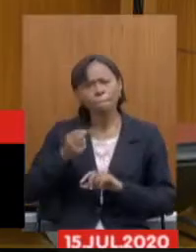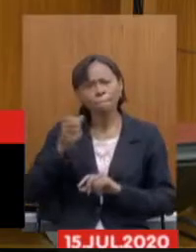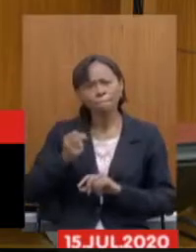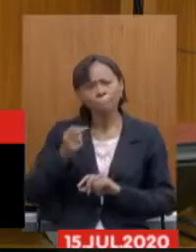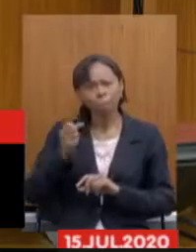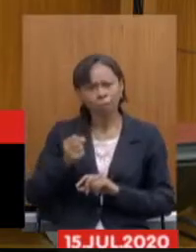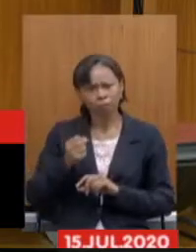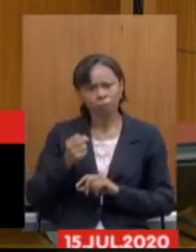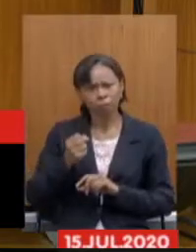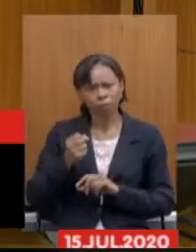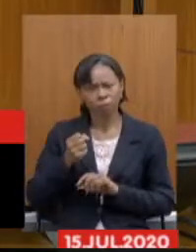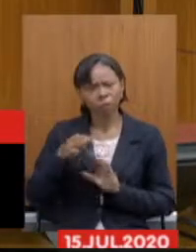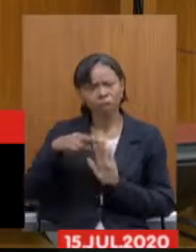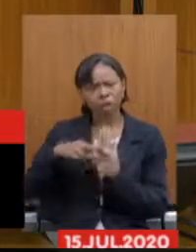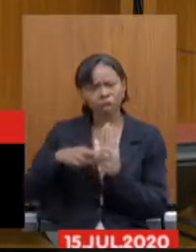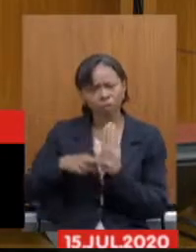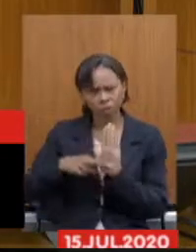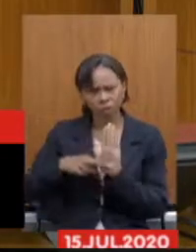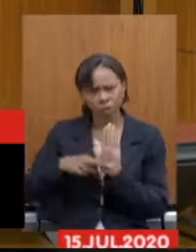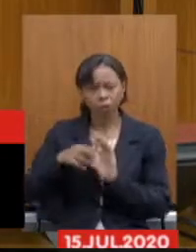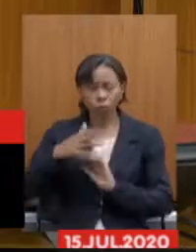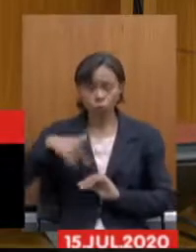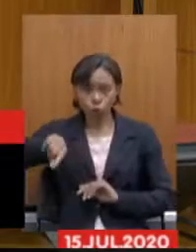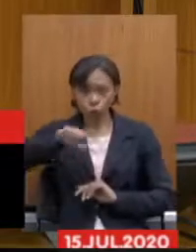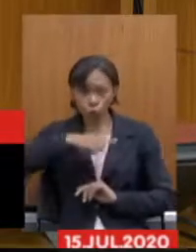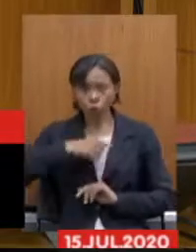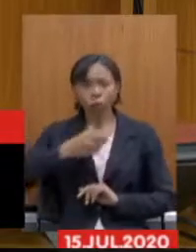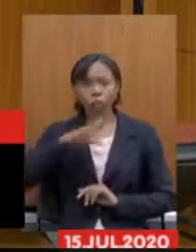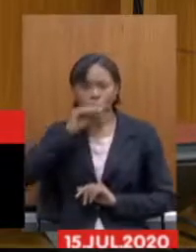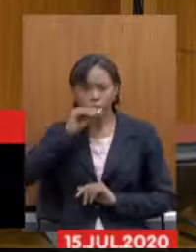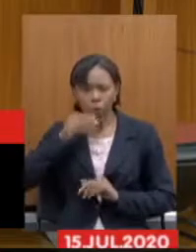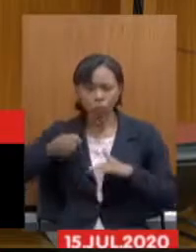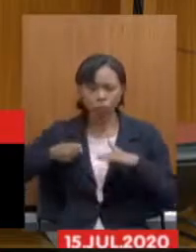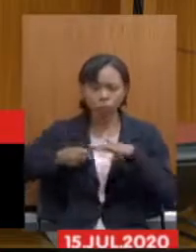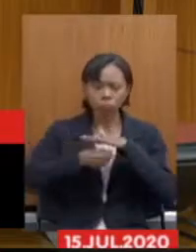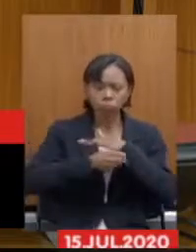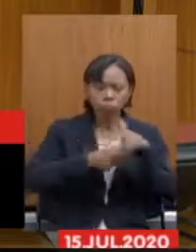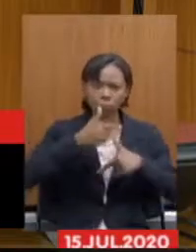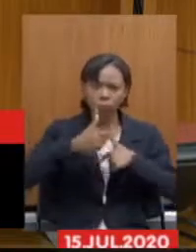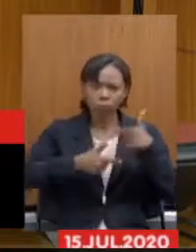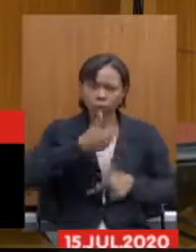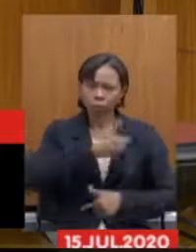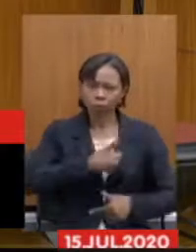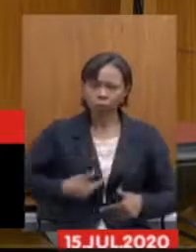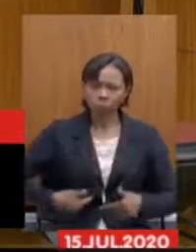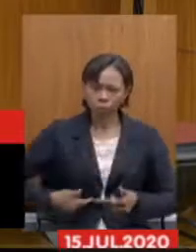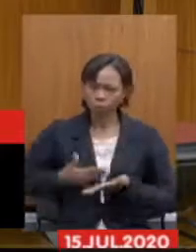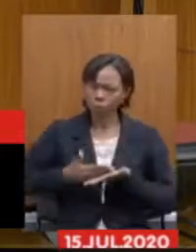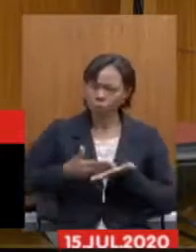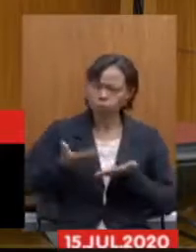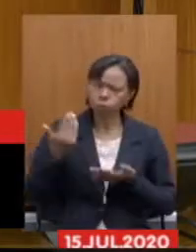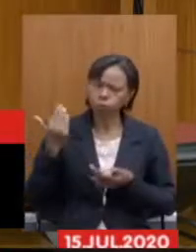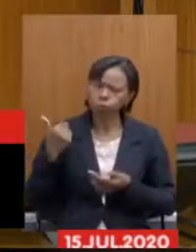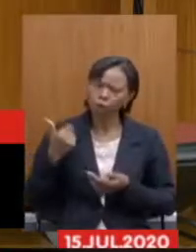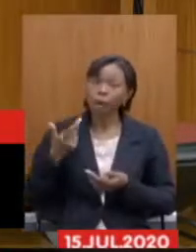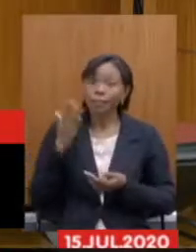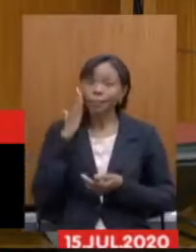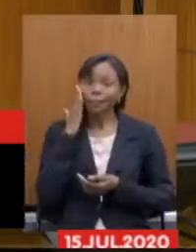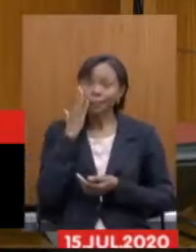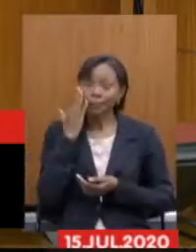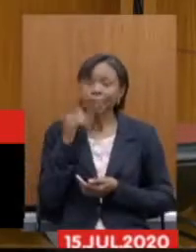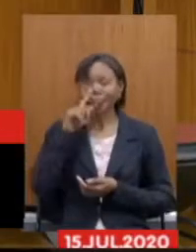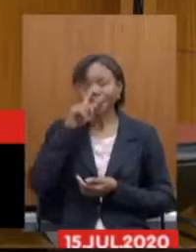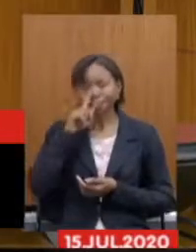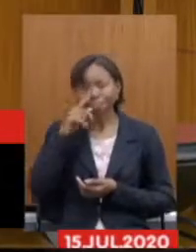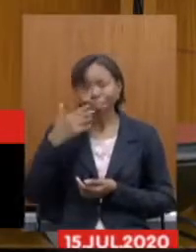Todos nós, servidores públicos, quando ingressamos no serviço público e quando vamos ao trabalho, sabemos do risco das nossas